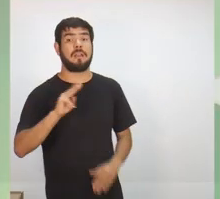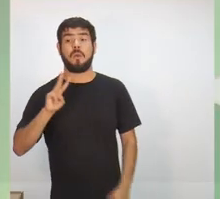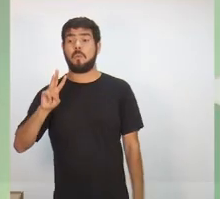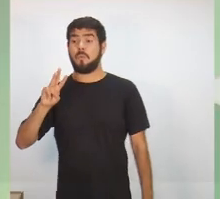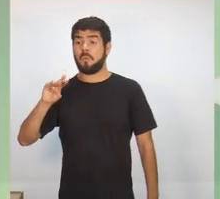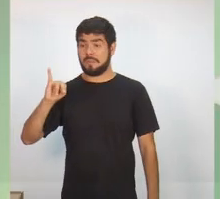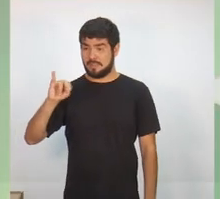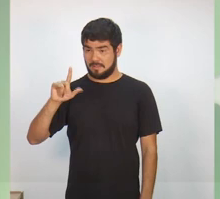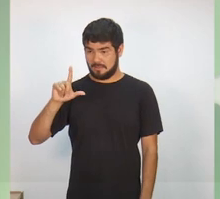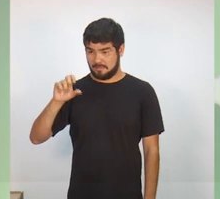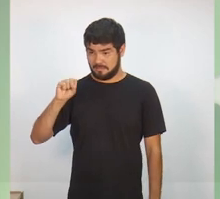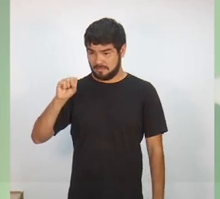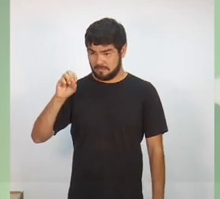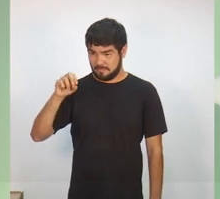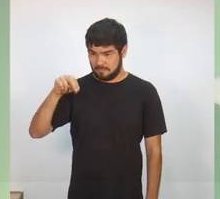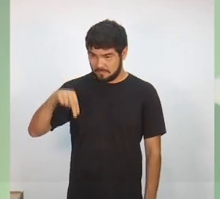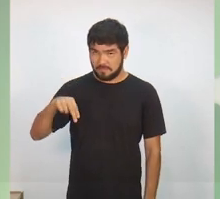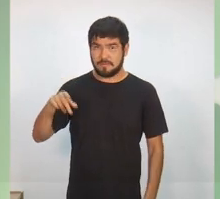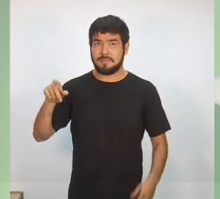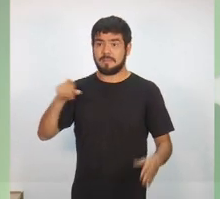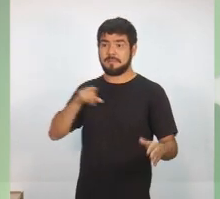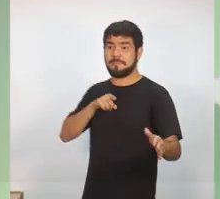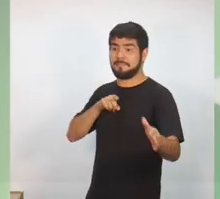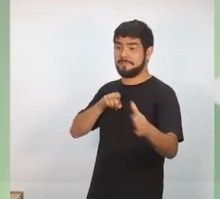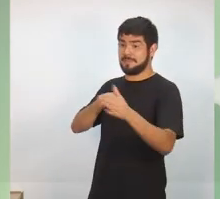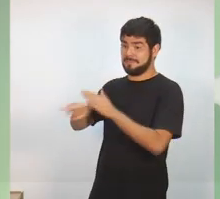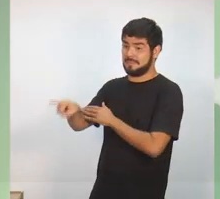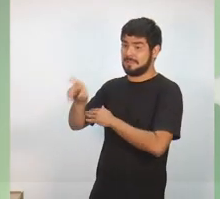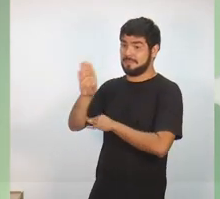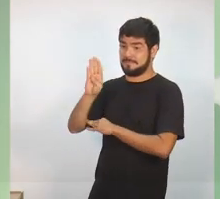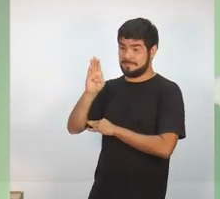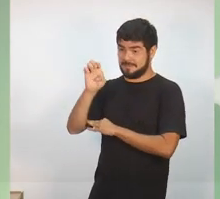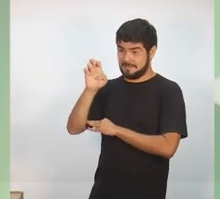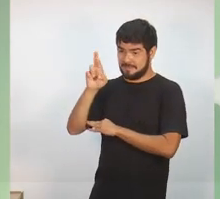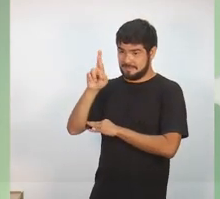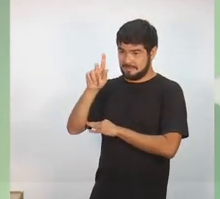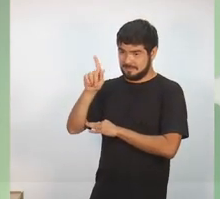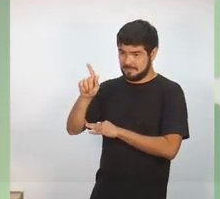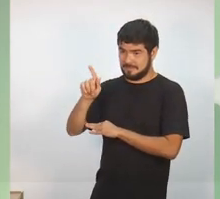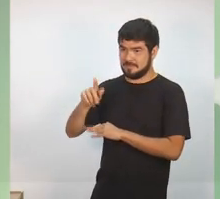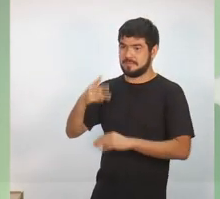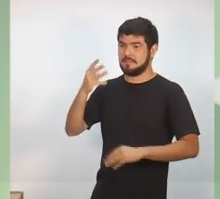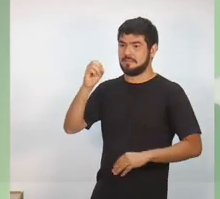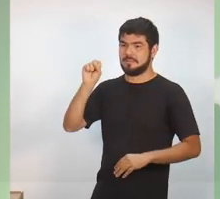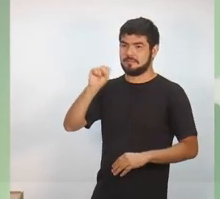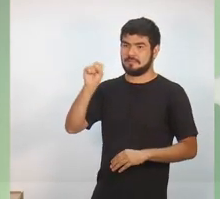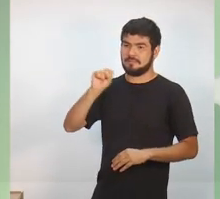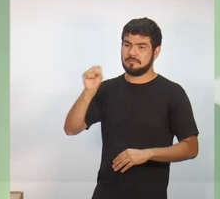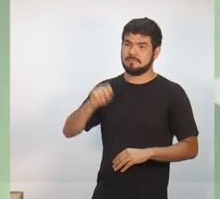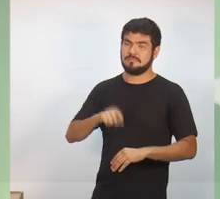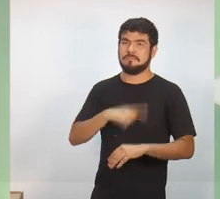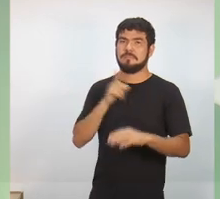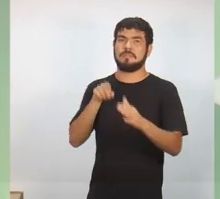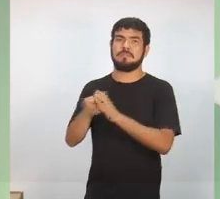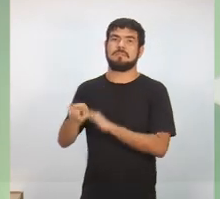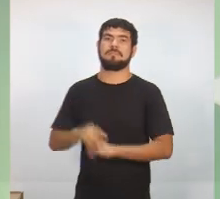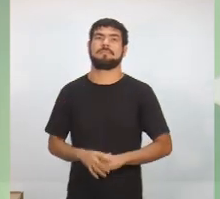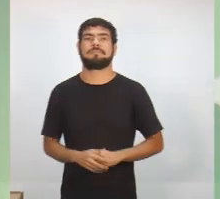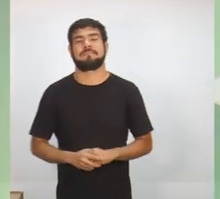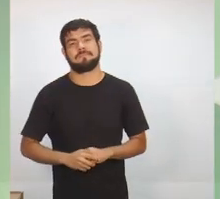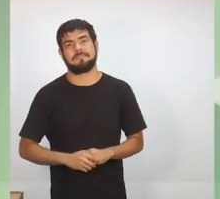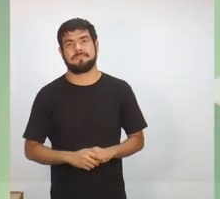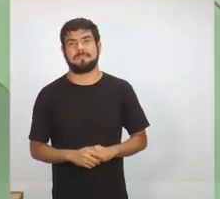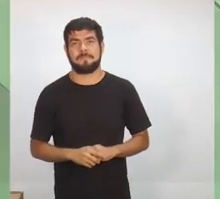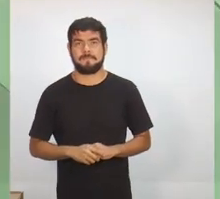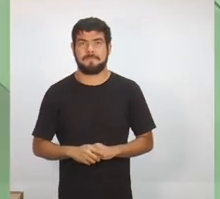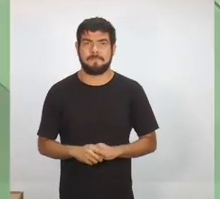vai perguntar agora para o candidato Berg, Berg, da UGT, 30 segundos de pergunta, por gentileza, cronômetro na tela. Candidato